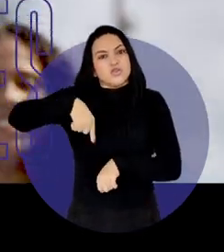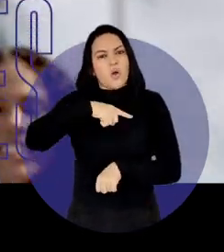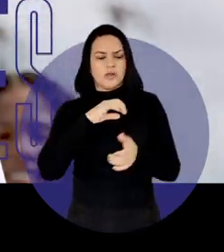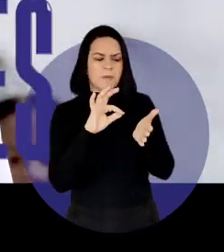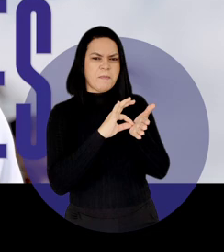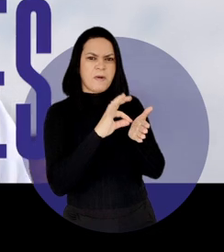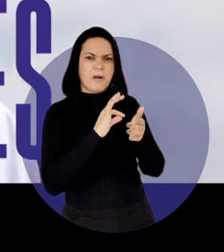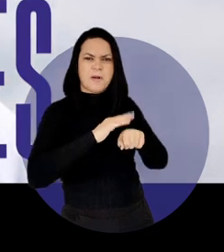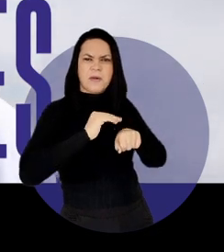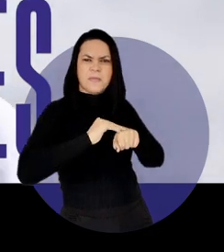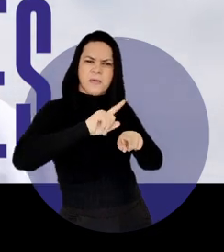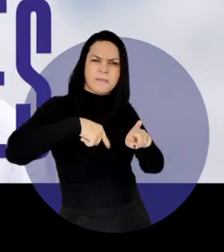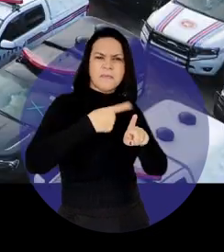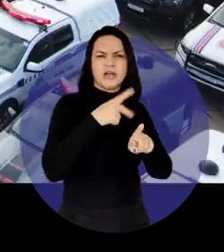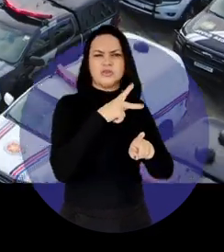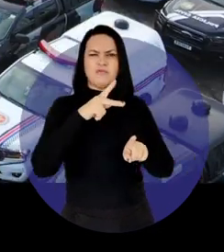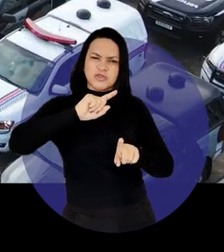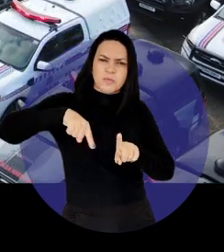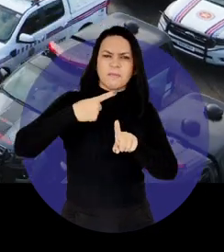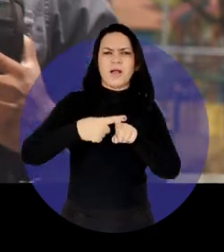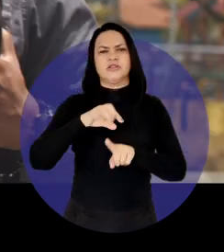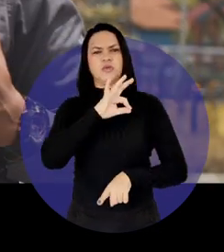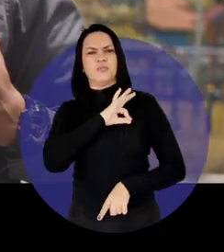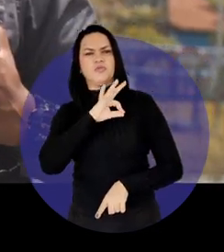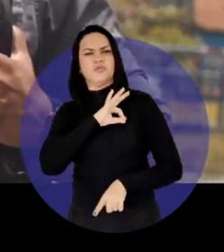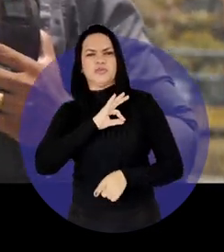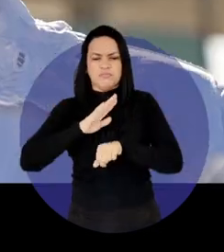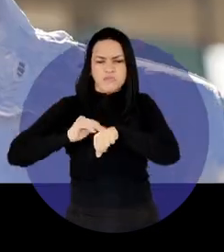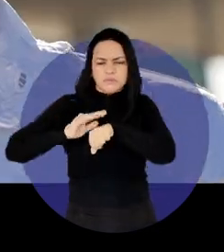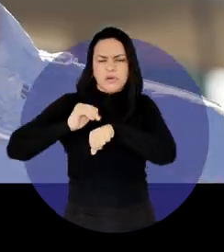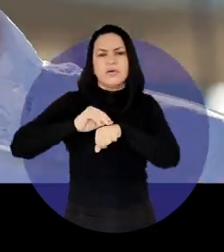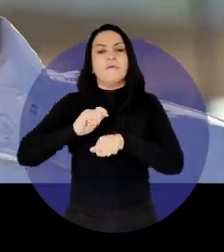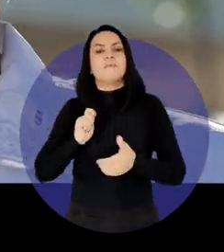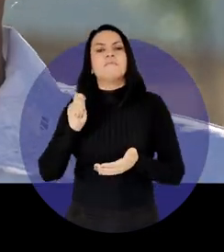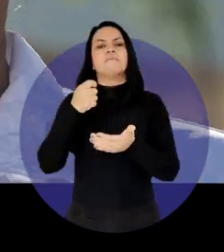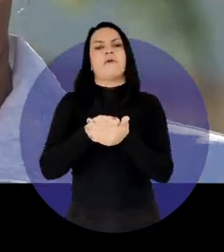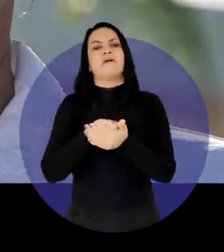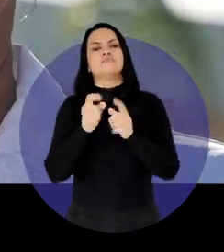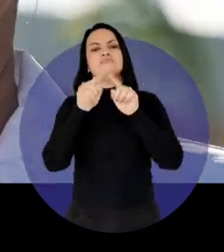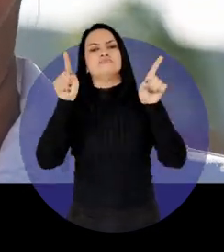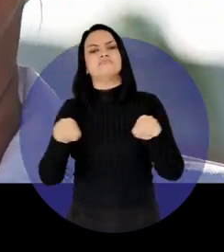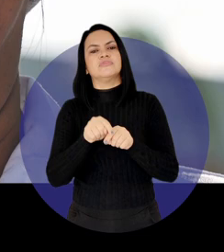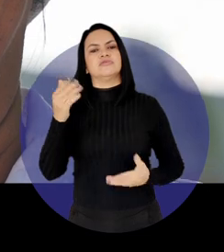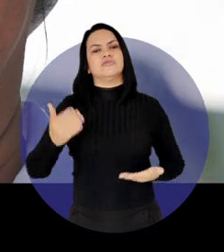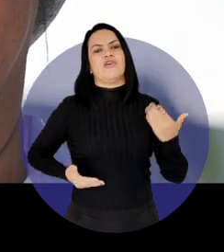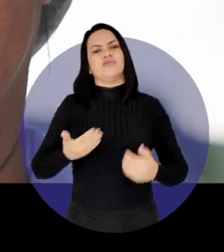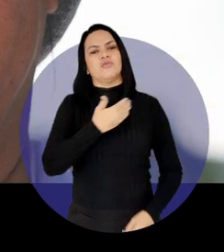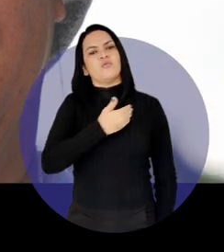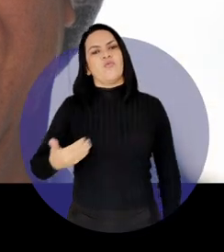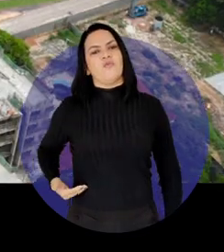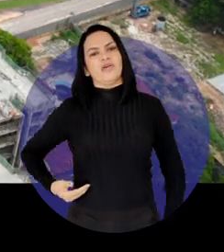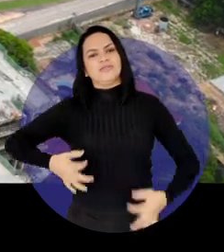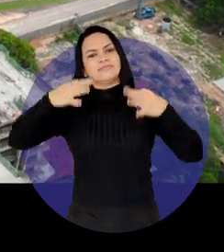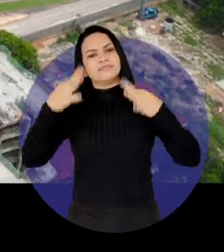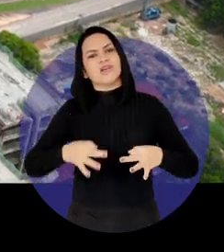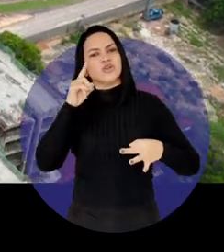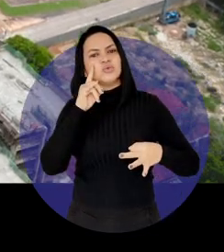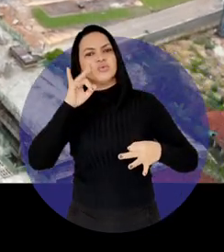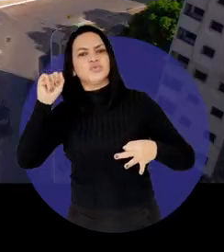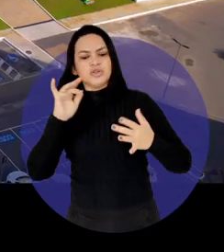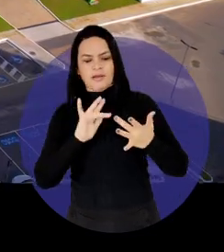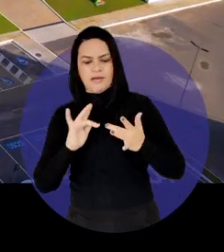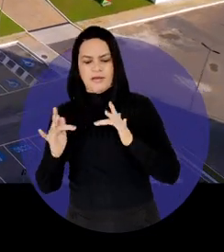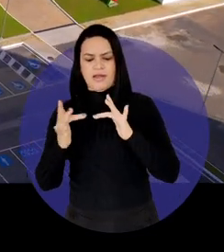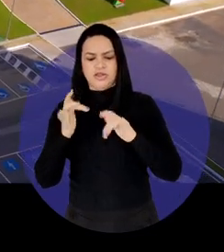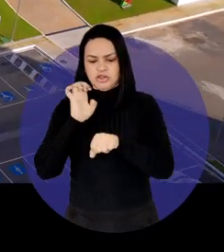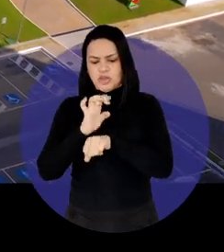Contratamos mais professores, mais policiais, pagamos nossos servidores rigorosamente em dia. Ampliamos a